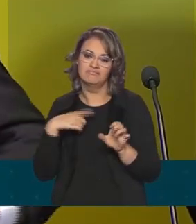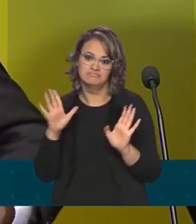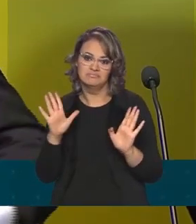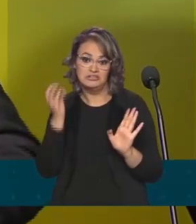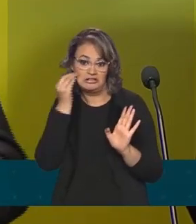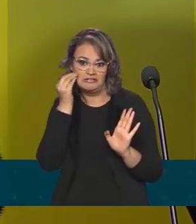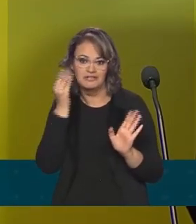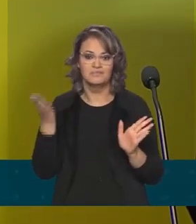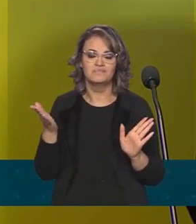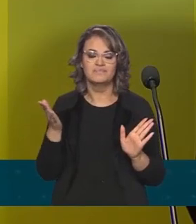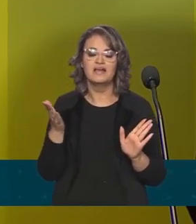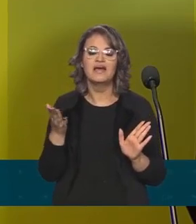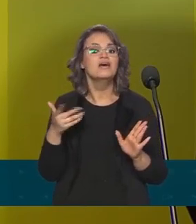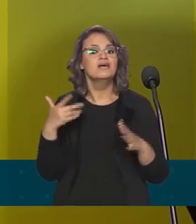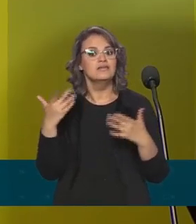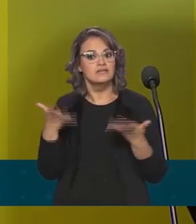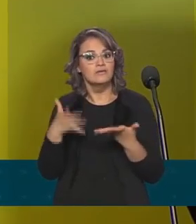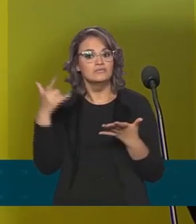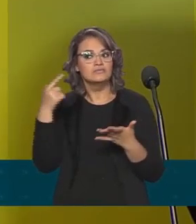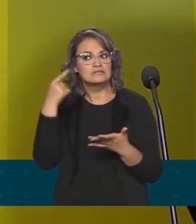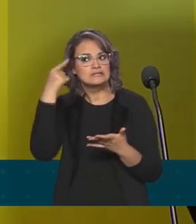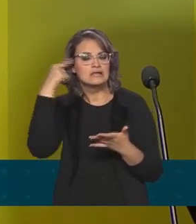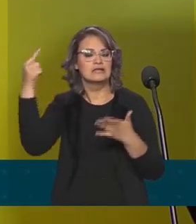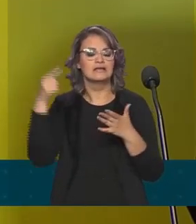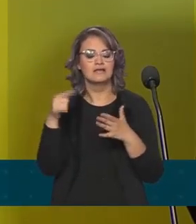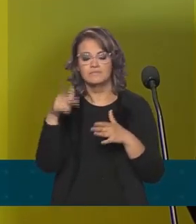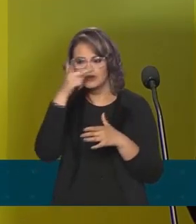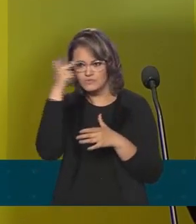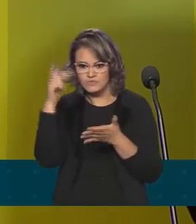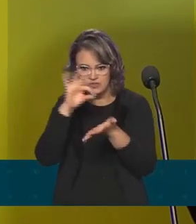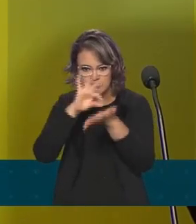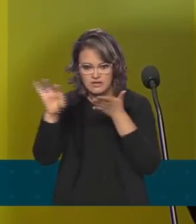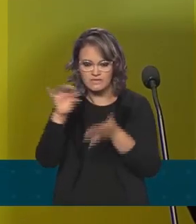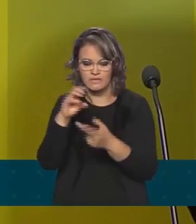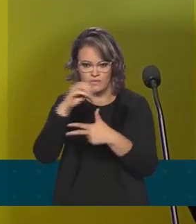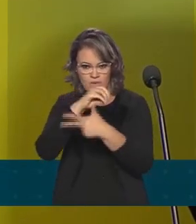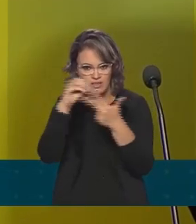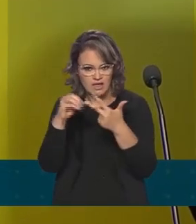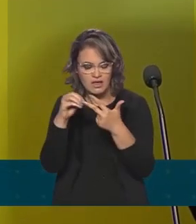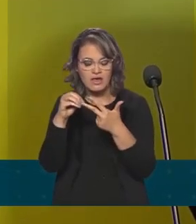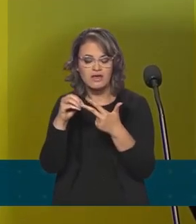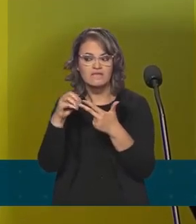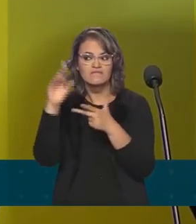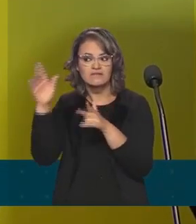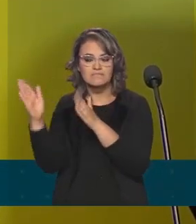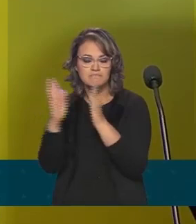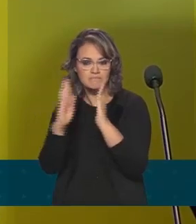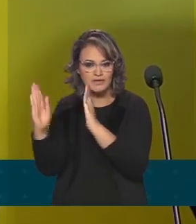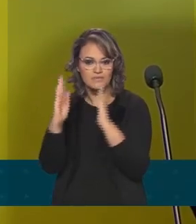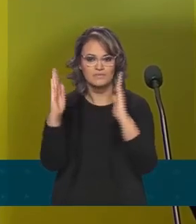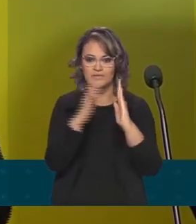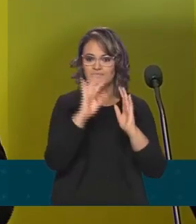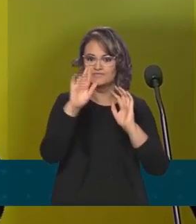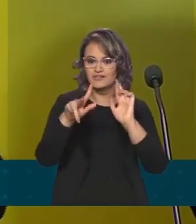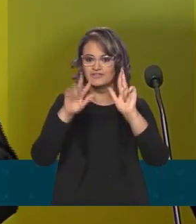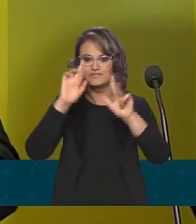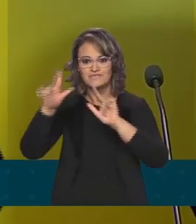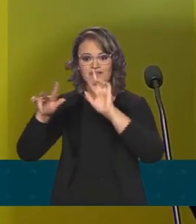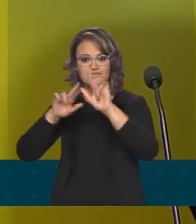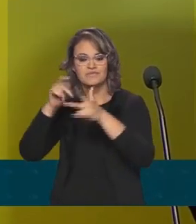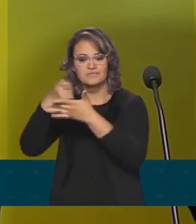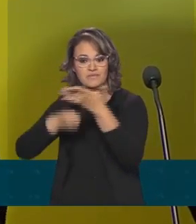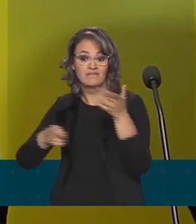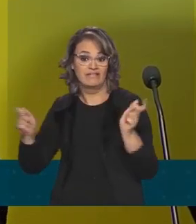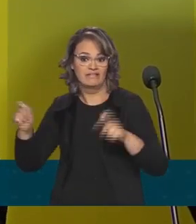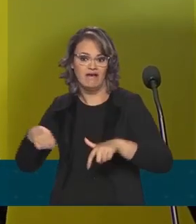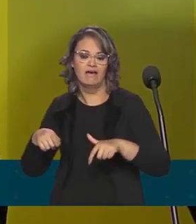distribua os participantes do Enem em várias etapas, em várias oportunidades de prova. Esse é o futuro e é assim que